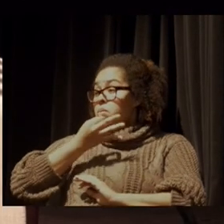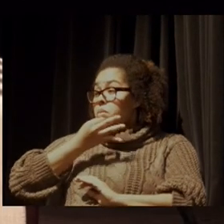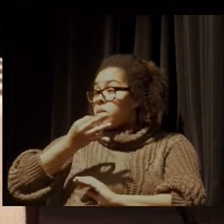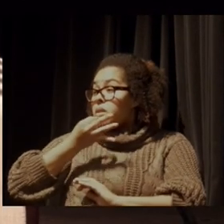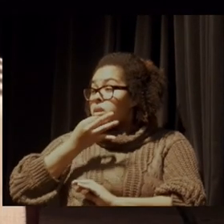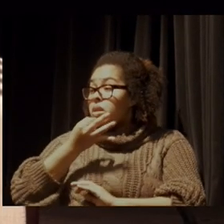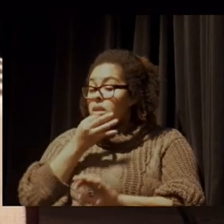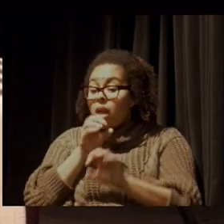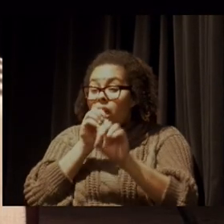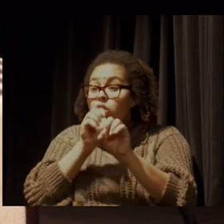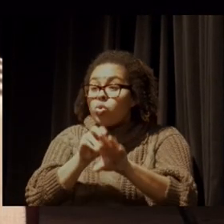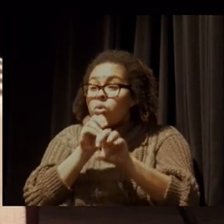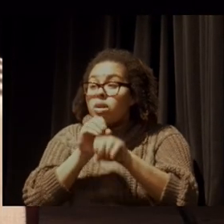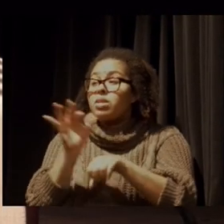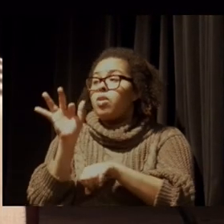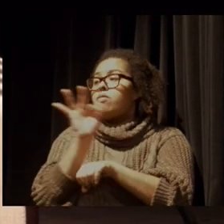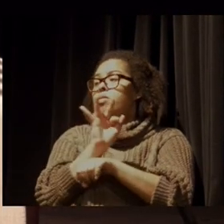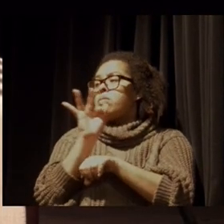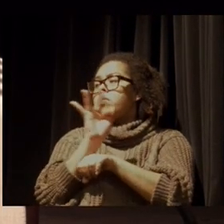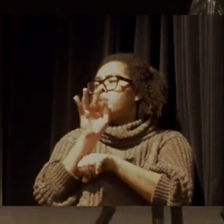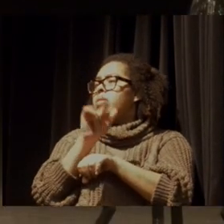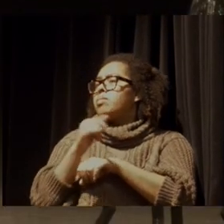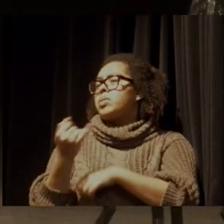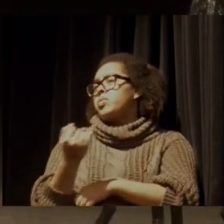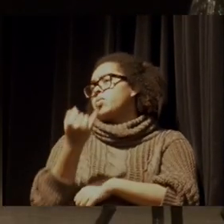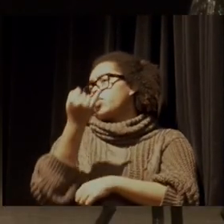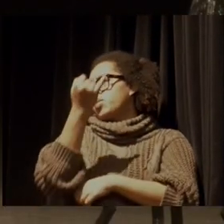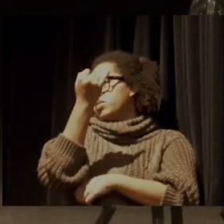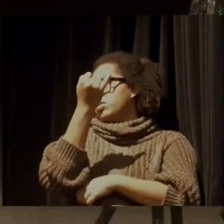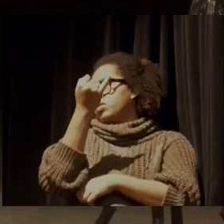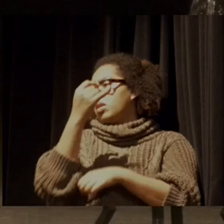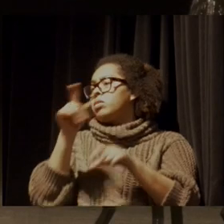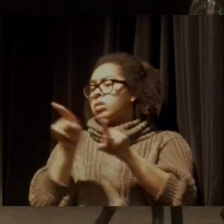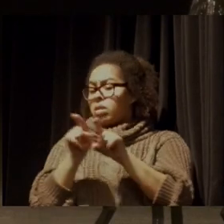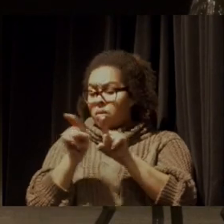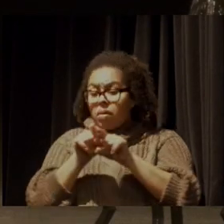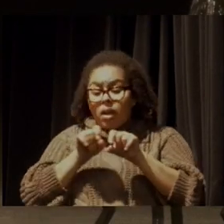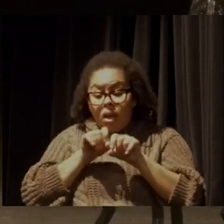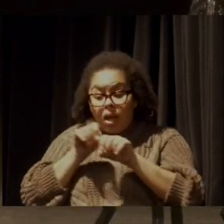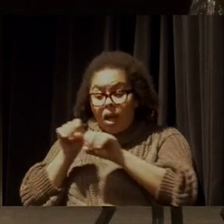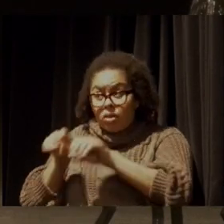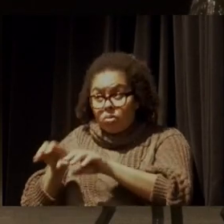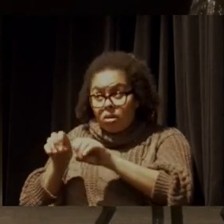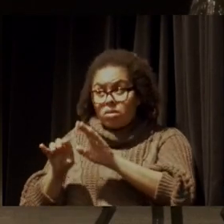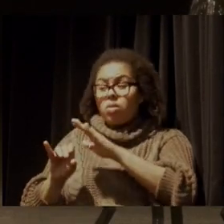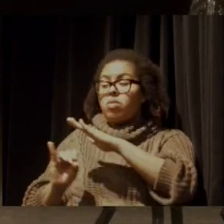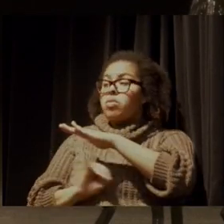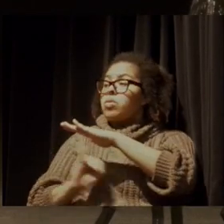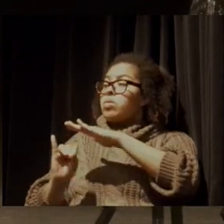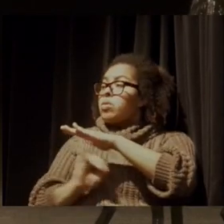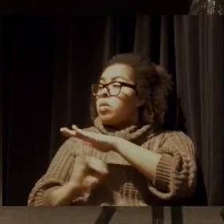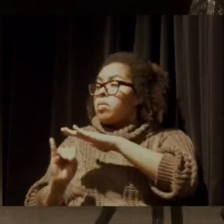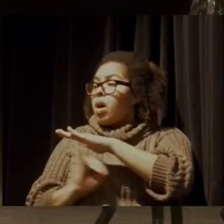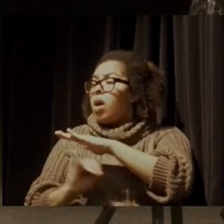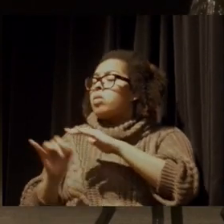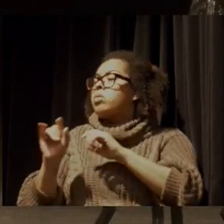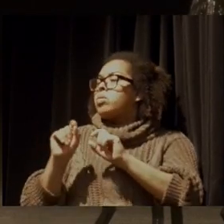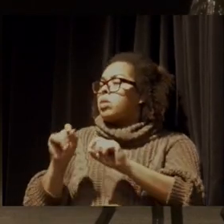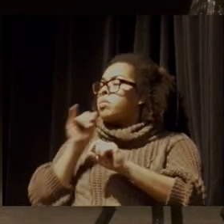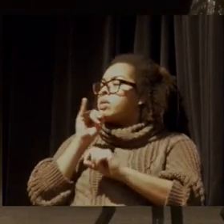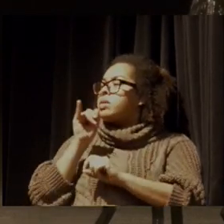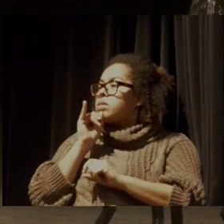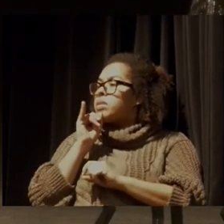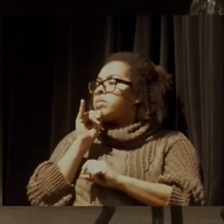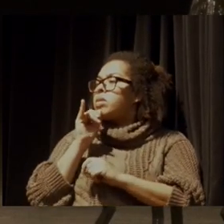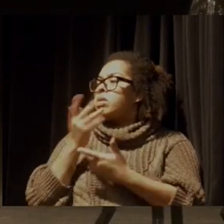educação formal tem um papel muito importante. E a educação informal, de certa maneira, batendo, quer dizer,